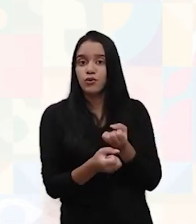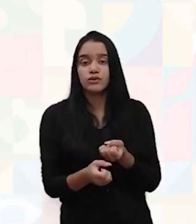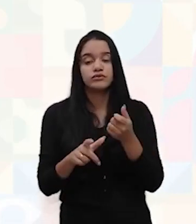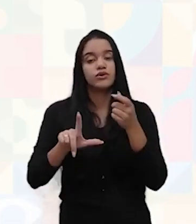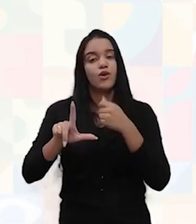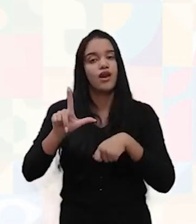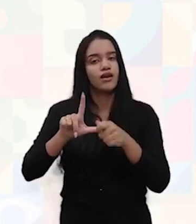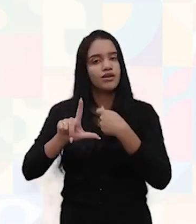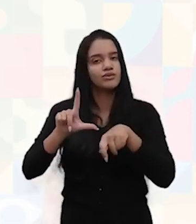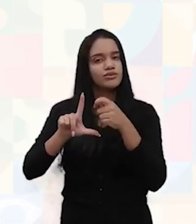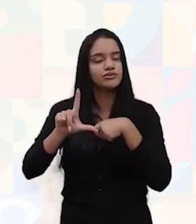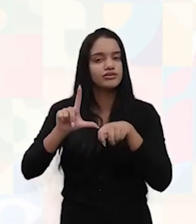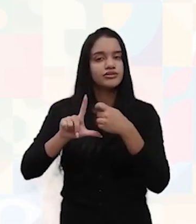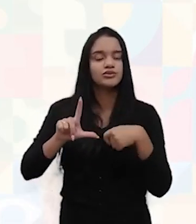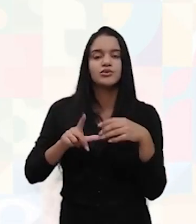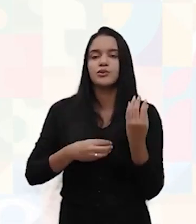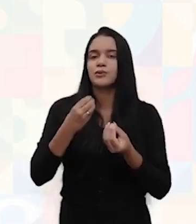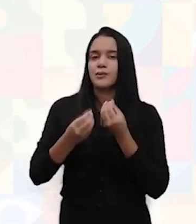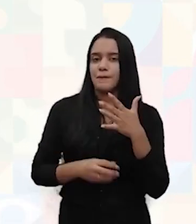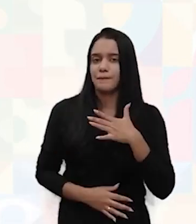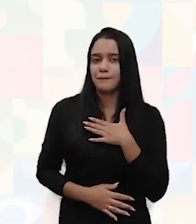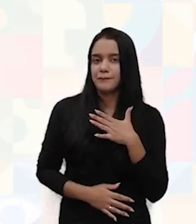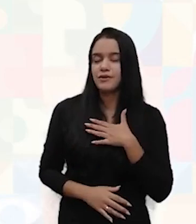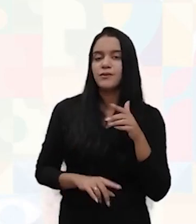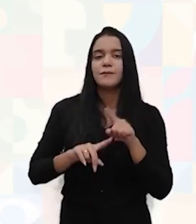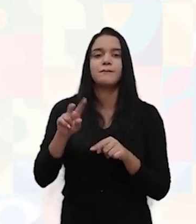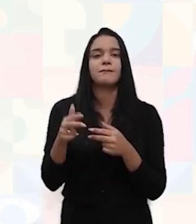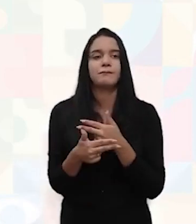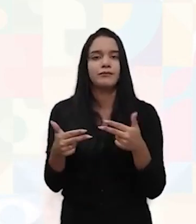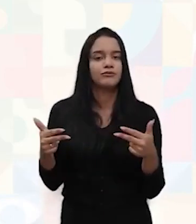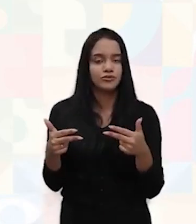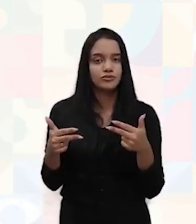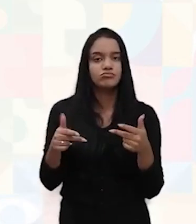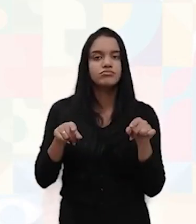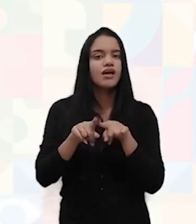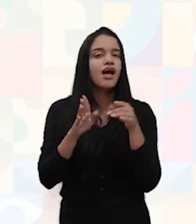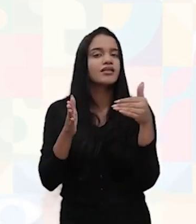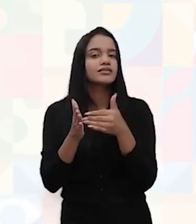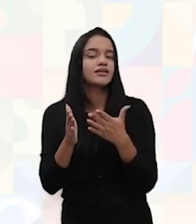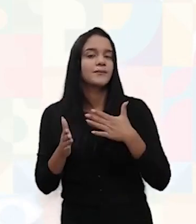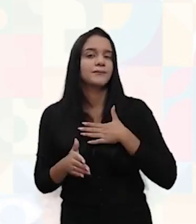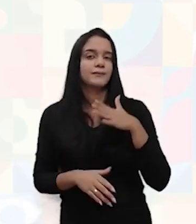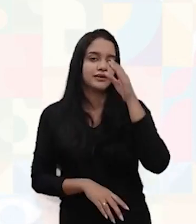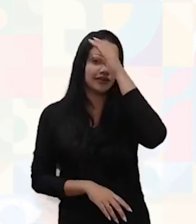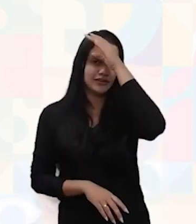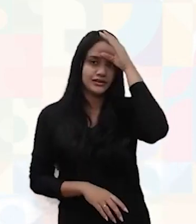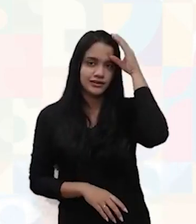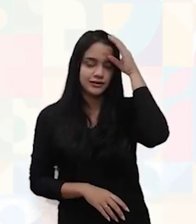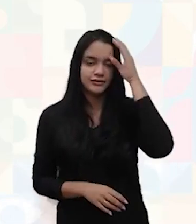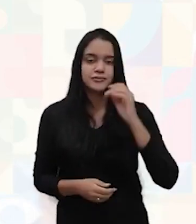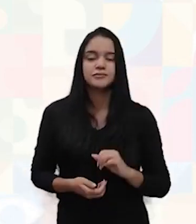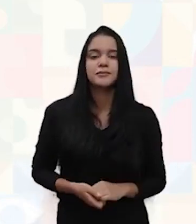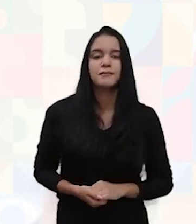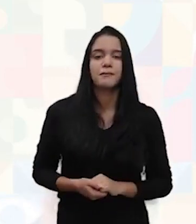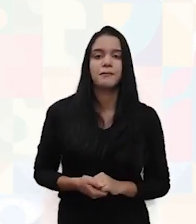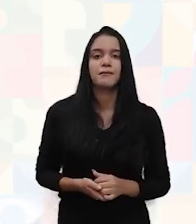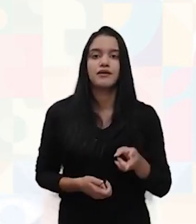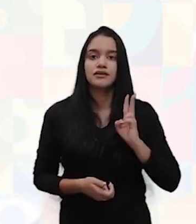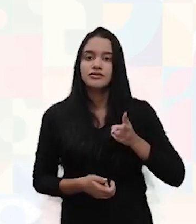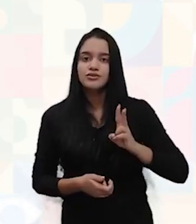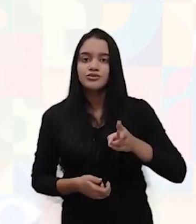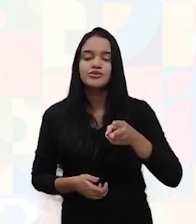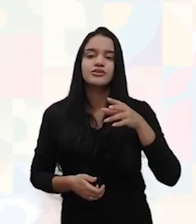entregas, como é que eu faço com que o meu produto chegue na ponta, chegue até o meu cliente, tá? Segmentação de